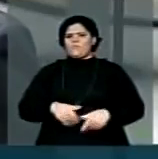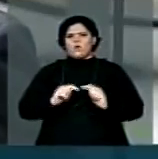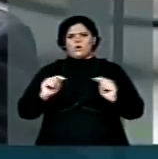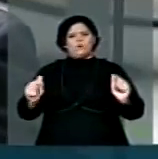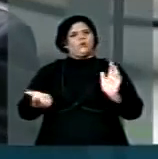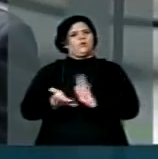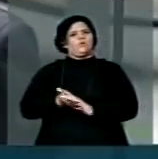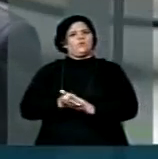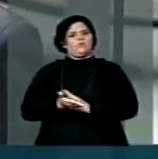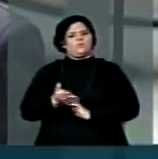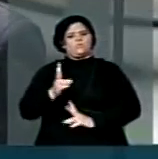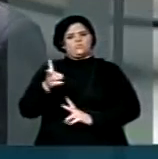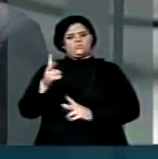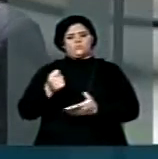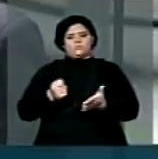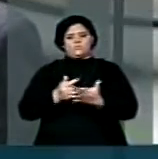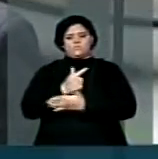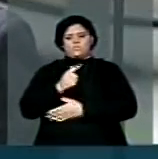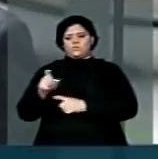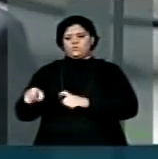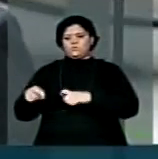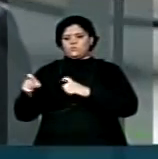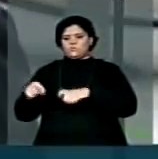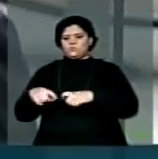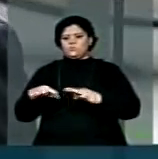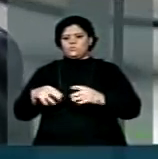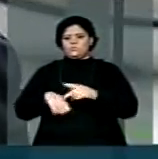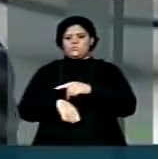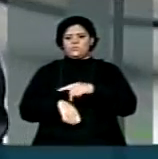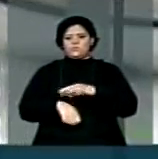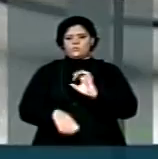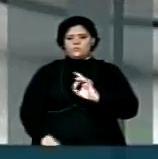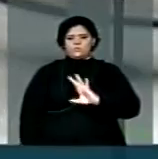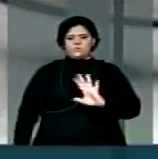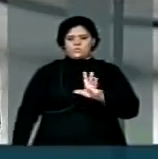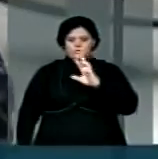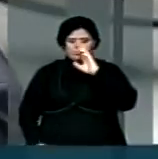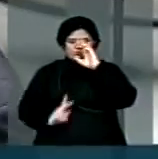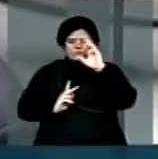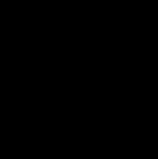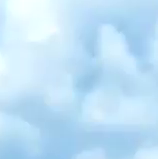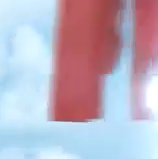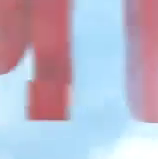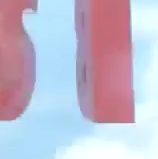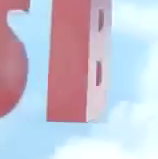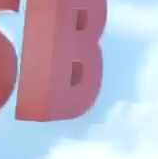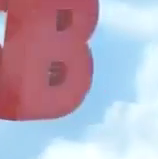a comprar a alimentação do pequeno agricultor de todo o país. Era isso, senhor presidente. Muito obrigado. Obrigado.